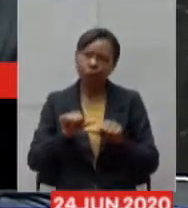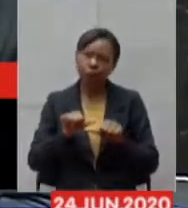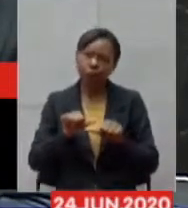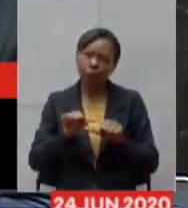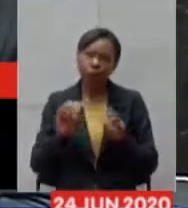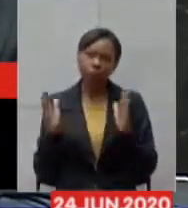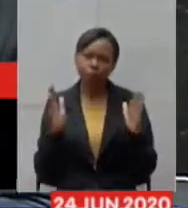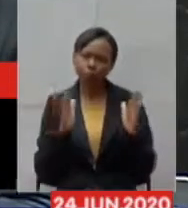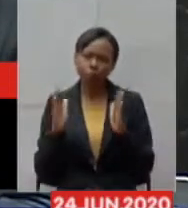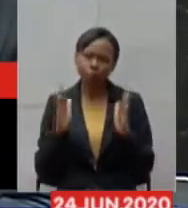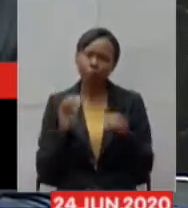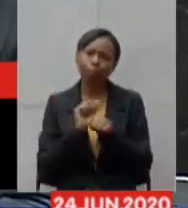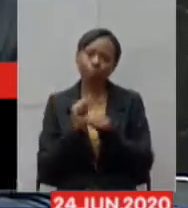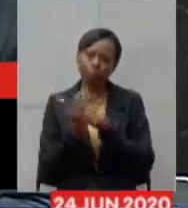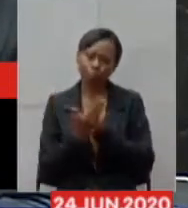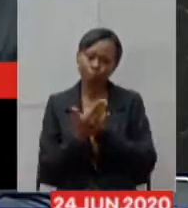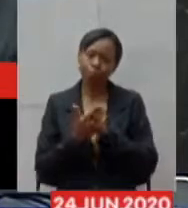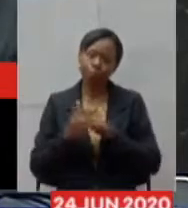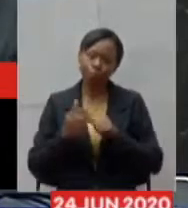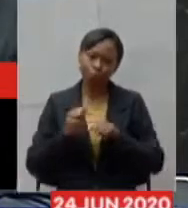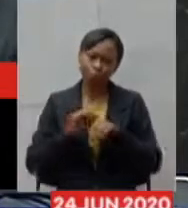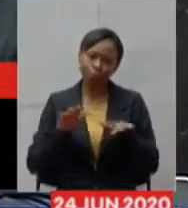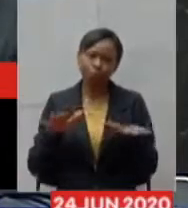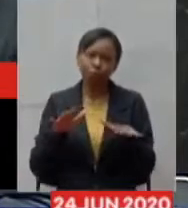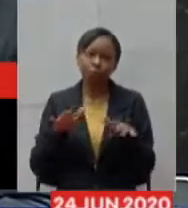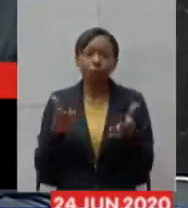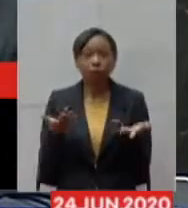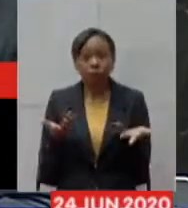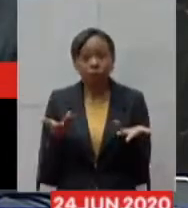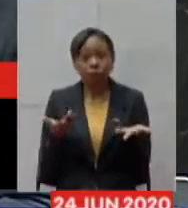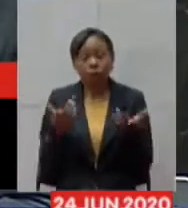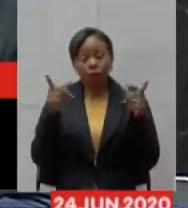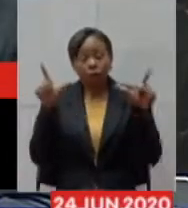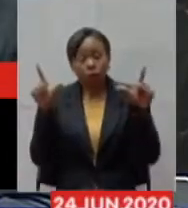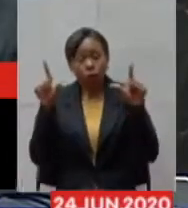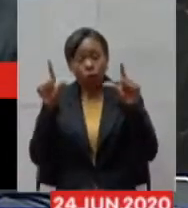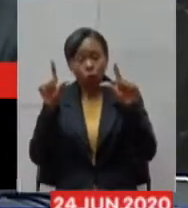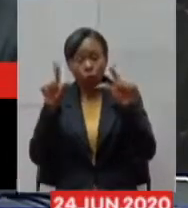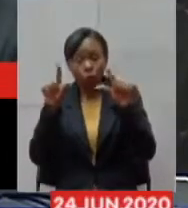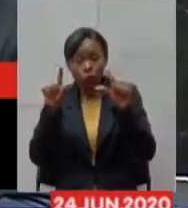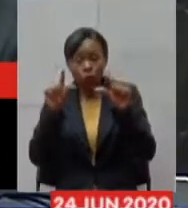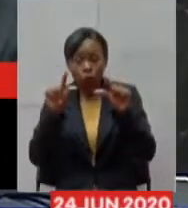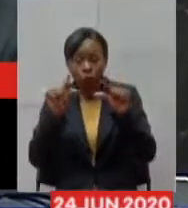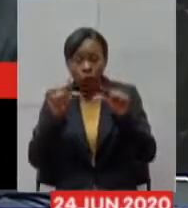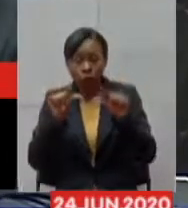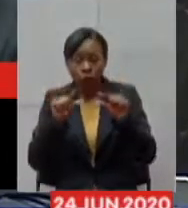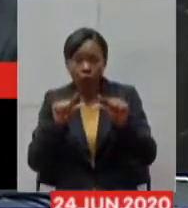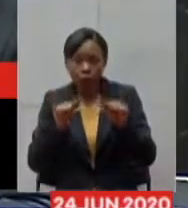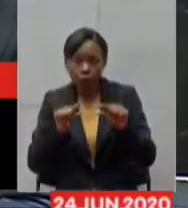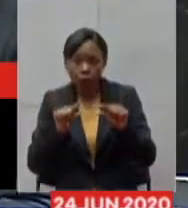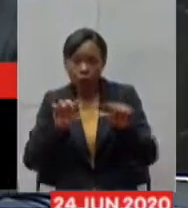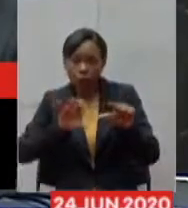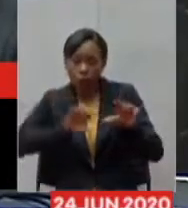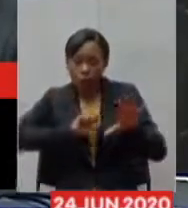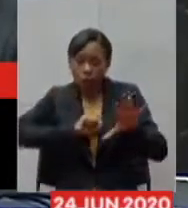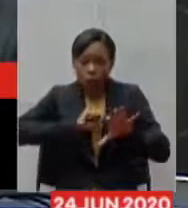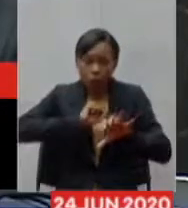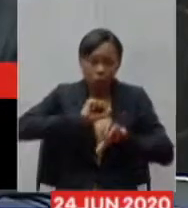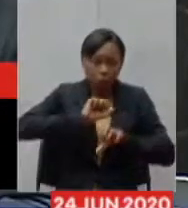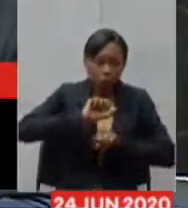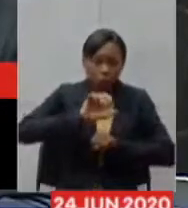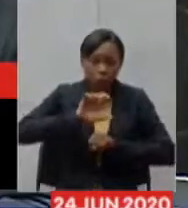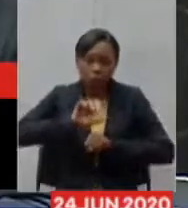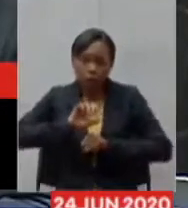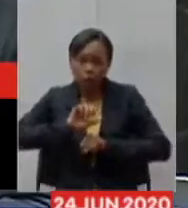enfrentamento da epidemia e o declínio mesmo ele virá ou com uma contaminação extensa da sociedade acima de